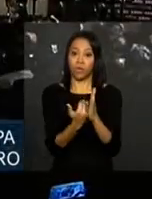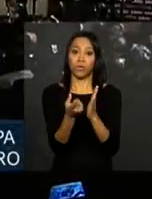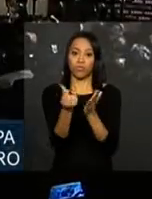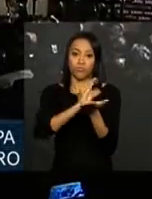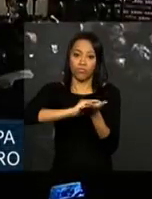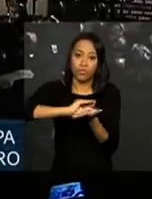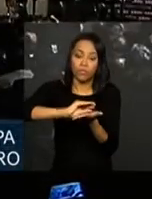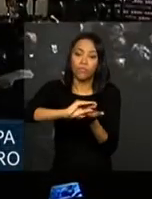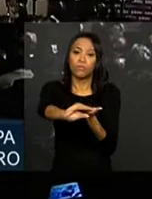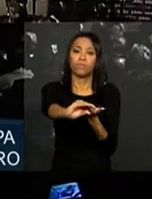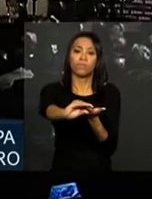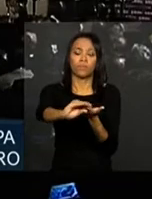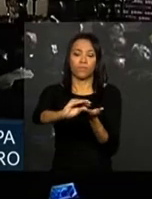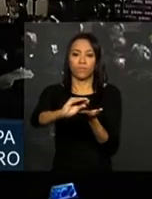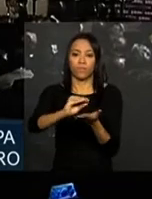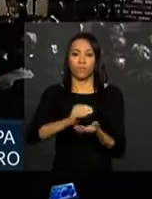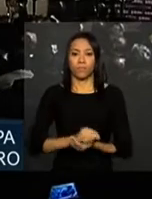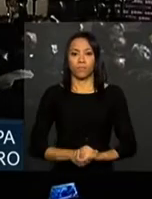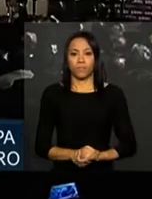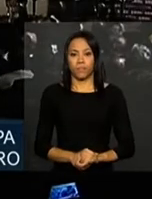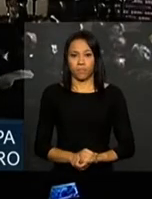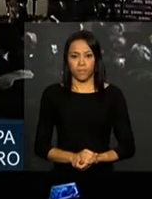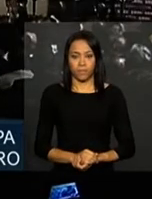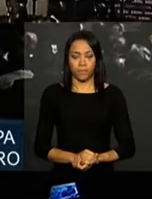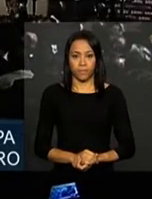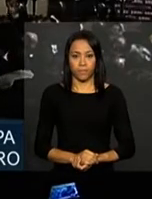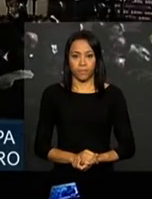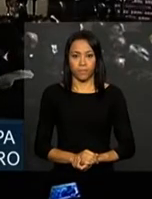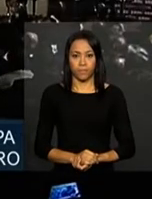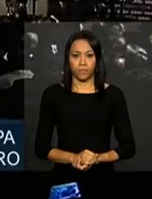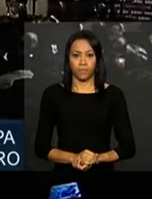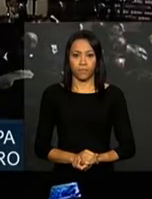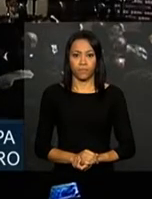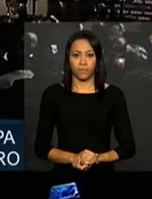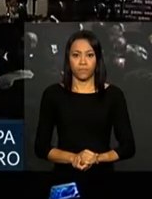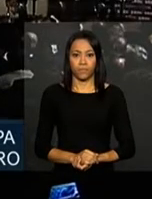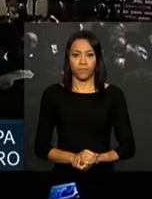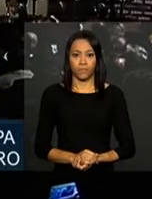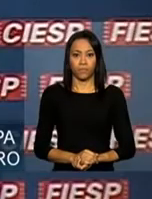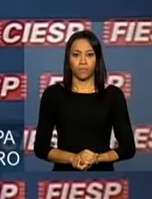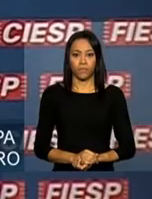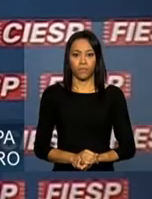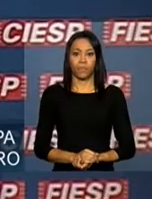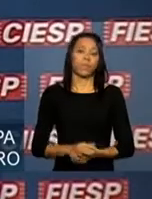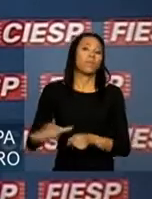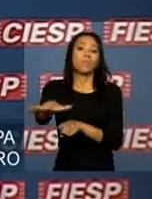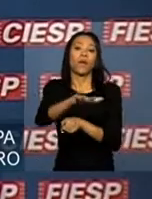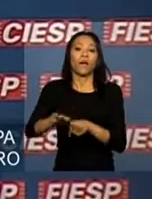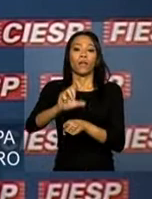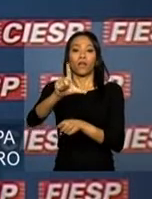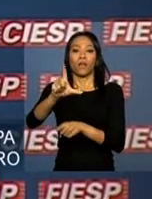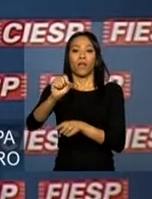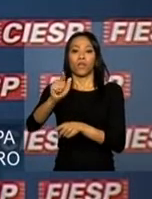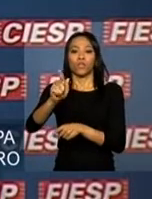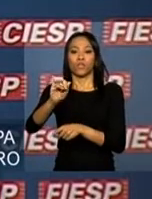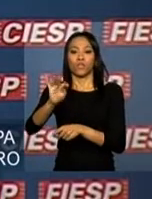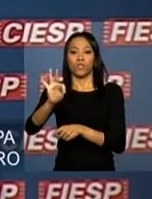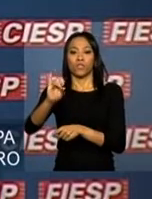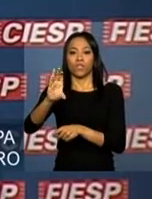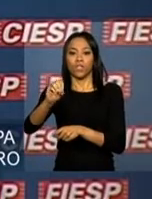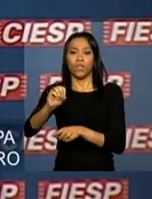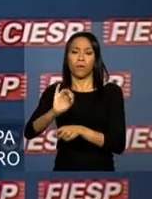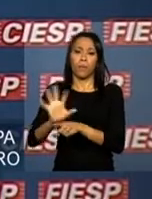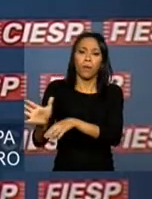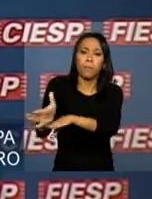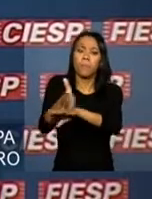em logística para modernizar